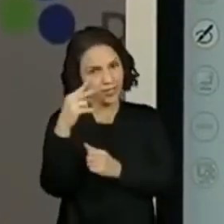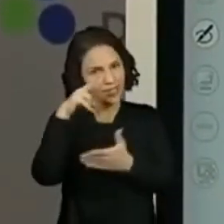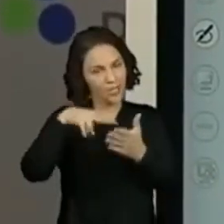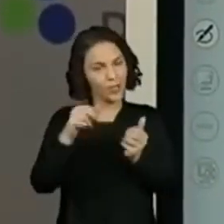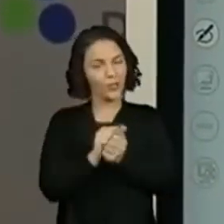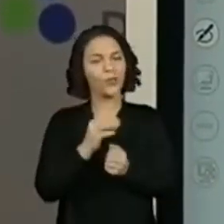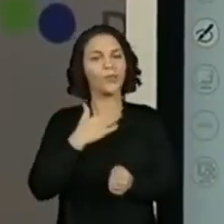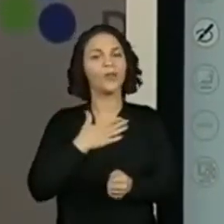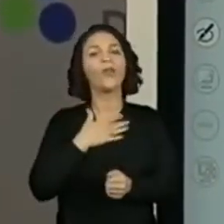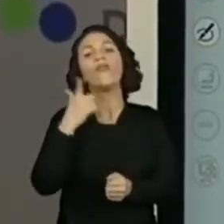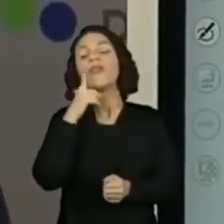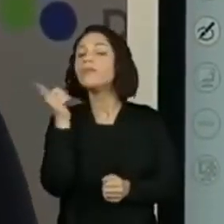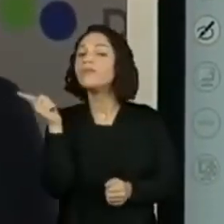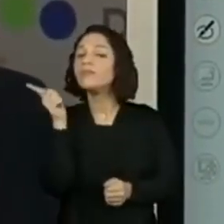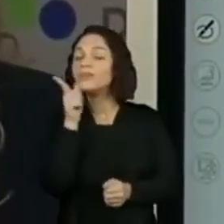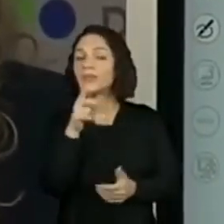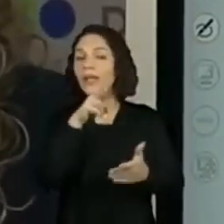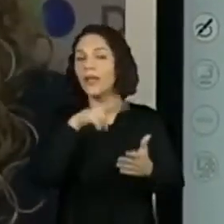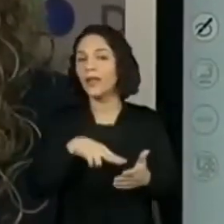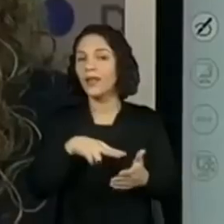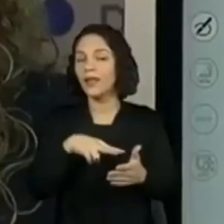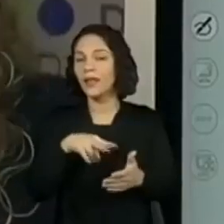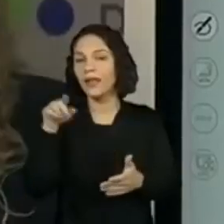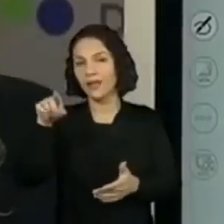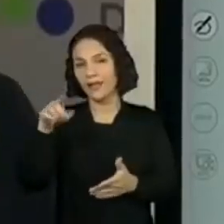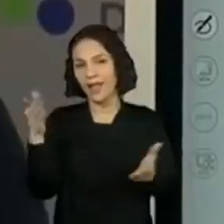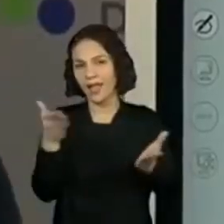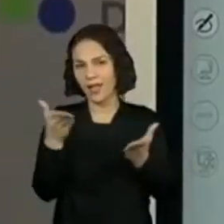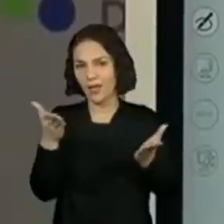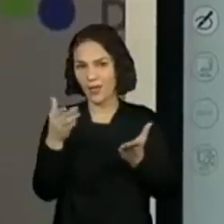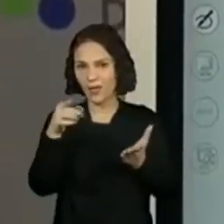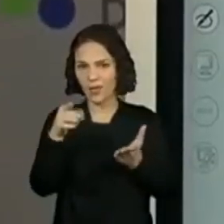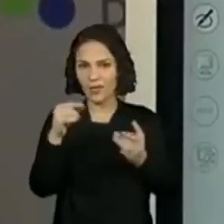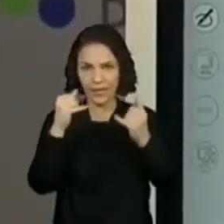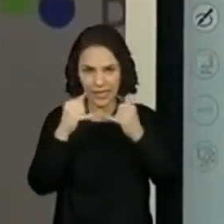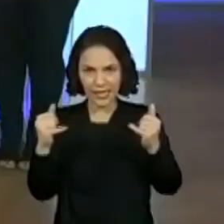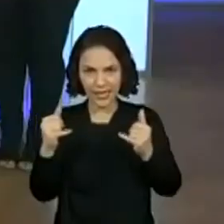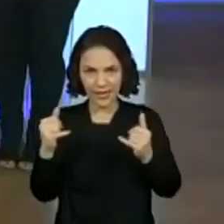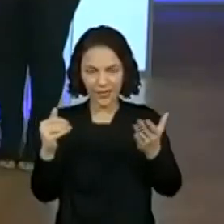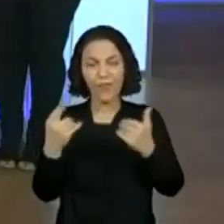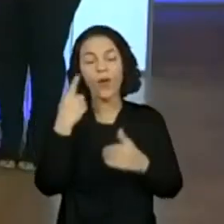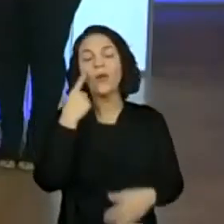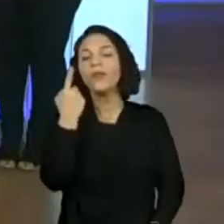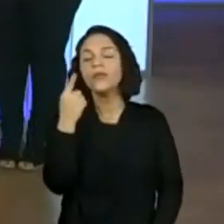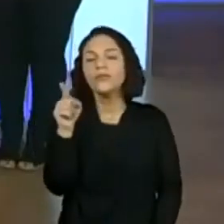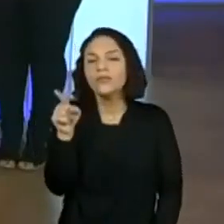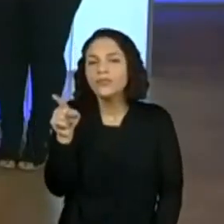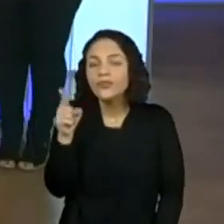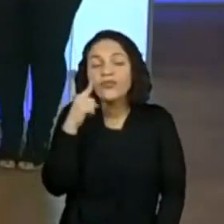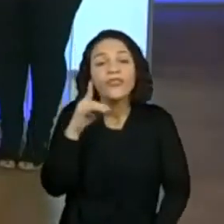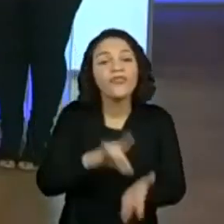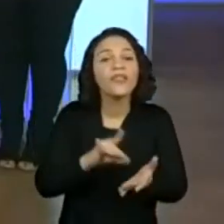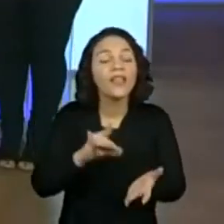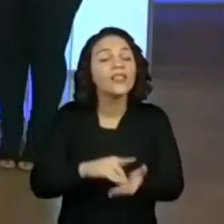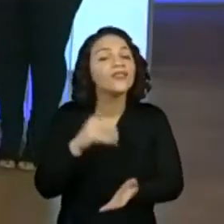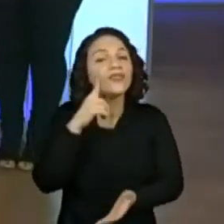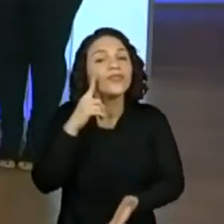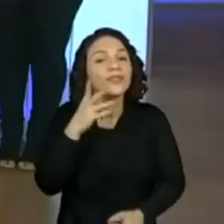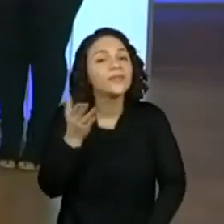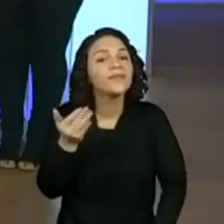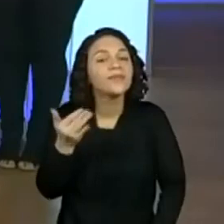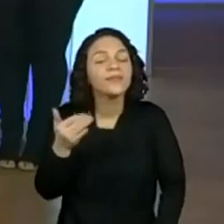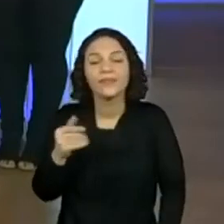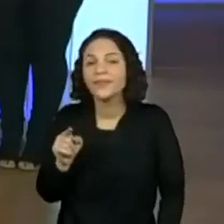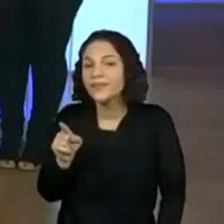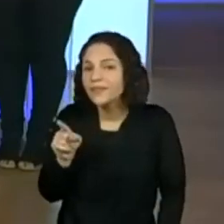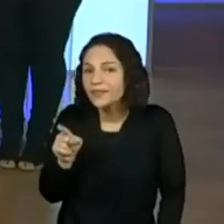Neve e falar para mim se conseguiu ler Branca de Neve nesse último vídeo. Isso, passa o dedinho e verifica se é verdade, que está escrito Branca